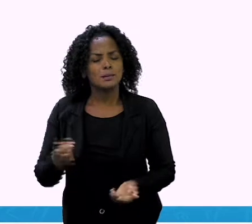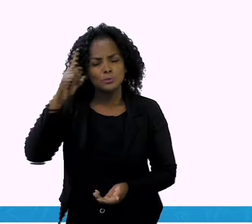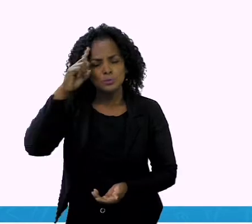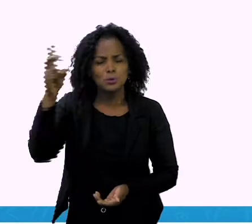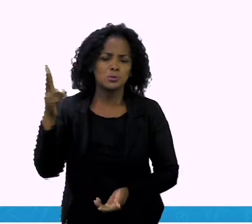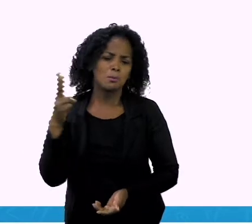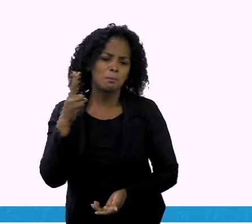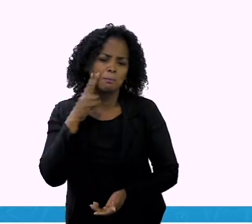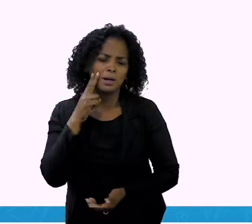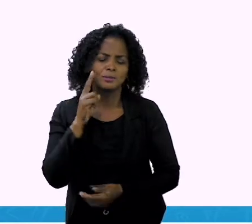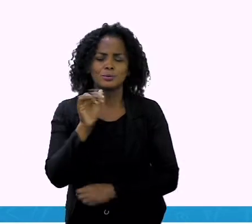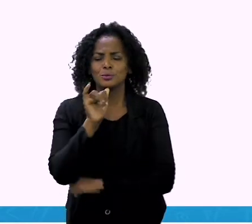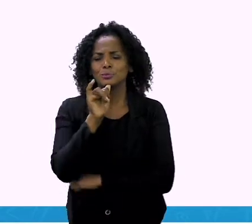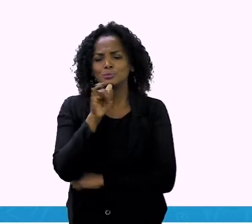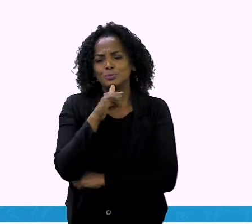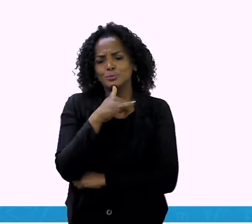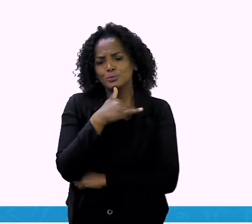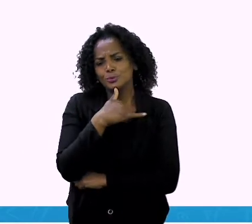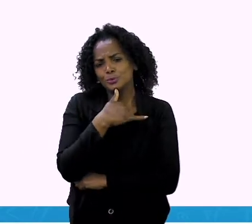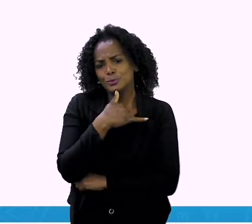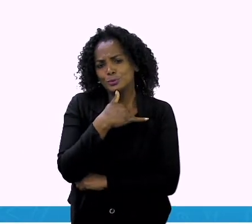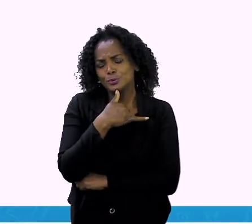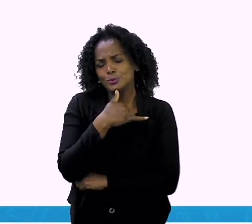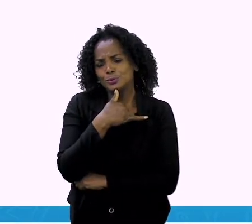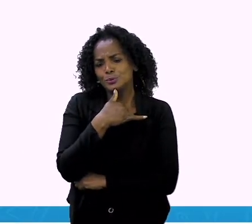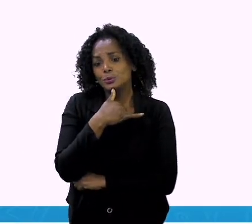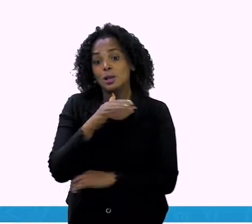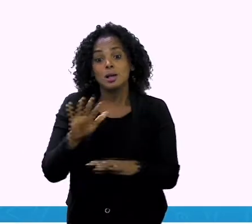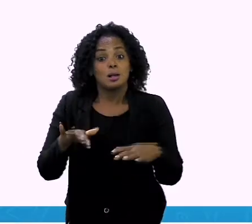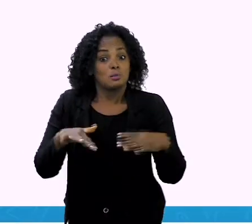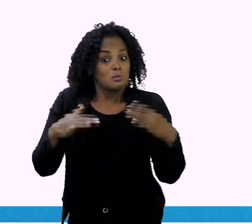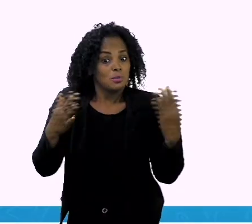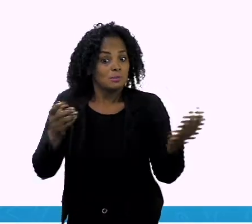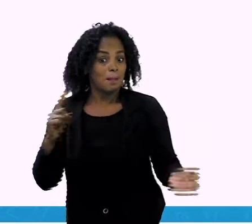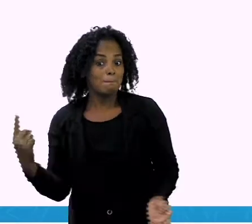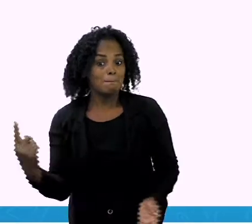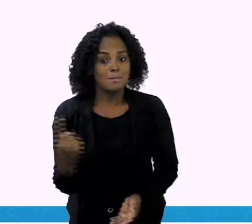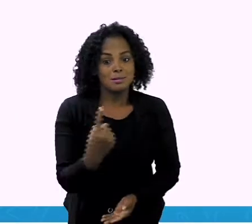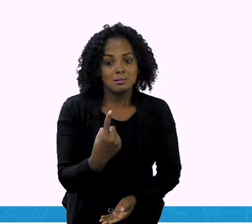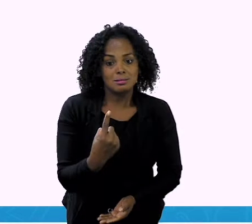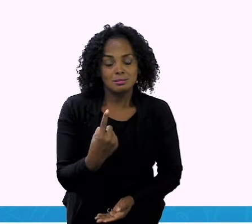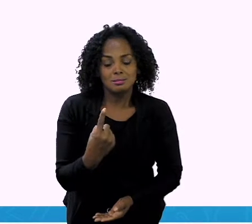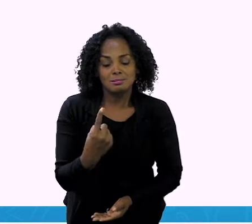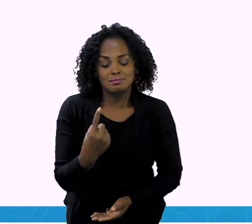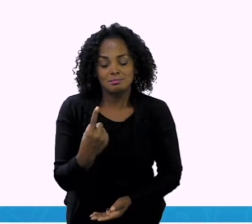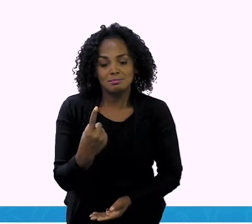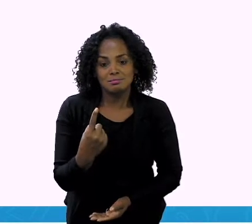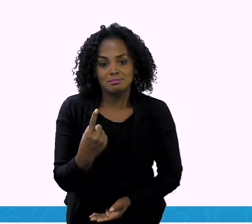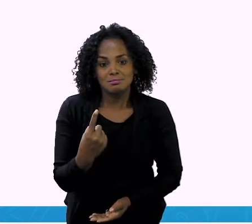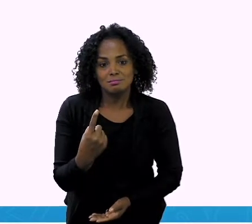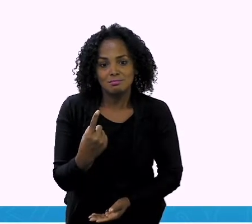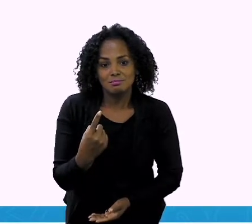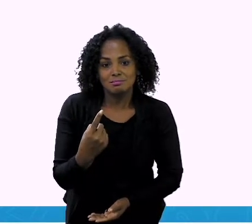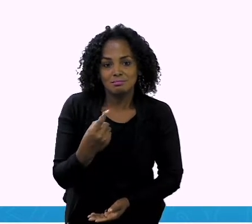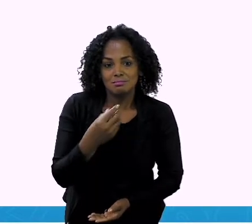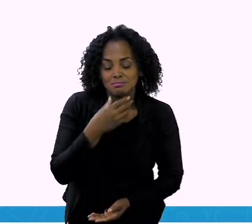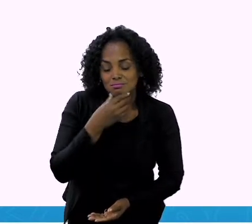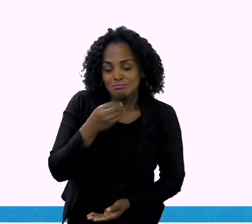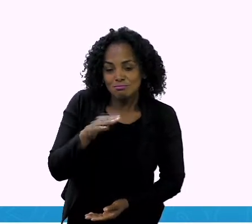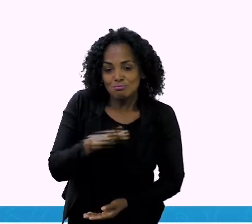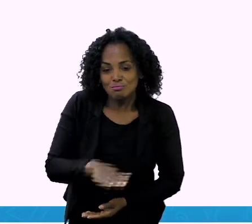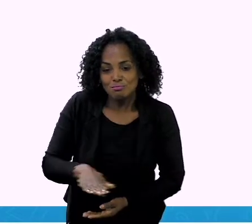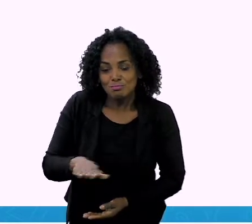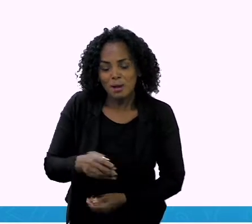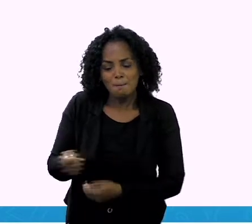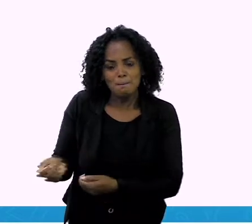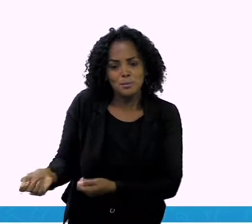seu Lucas, ficou chateado mesmo quando apareceu o caloca puxando um bode.